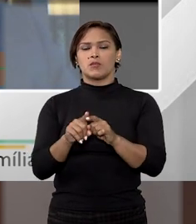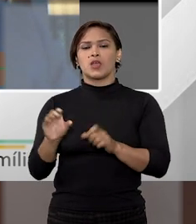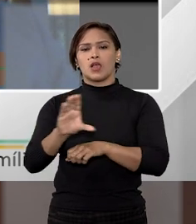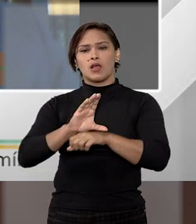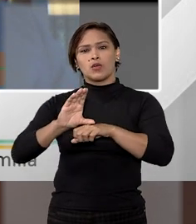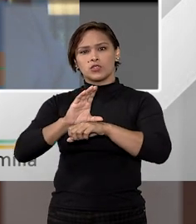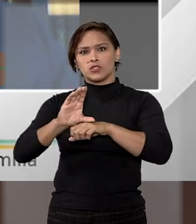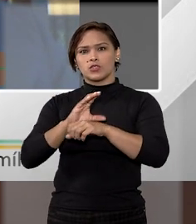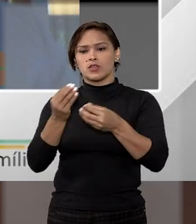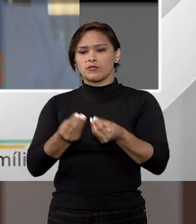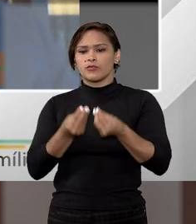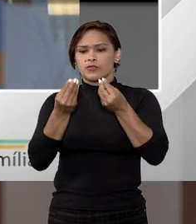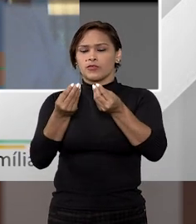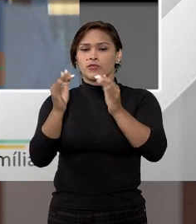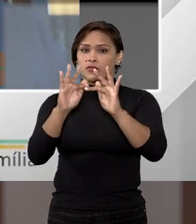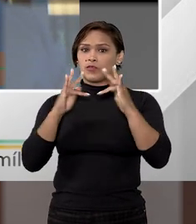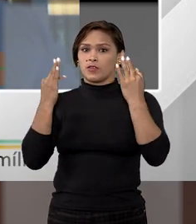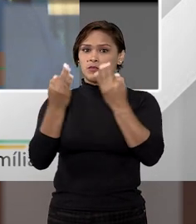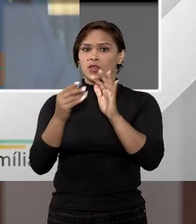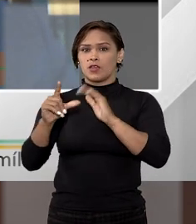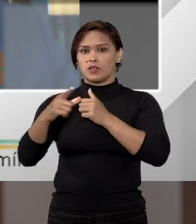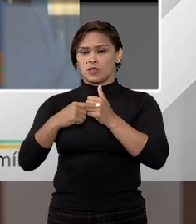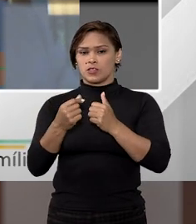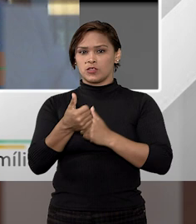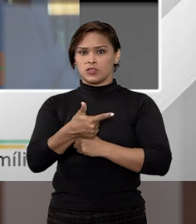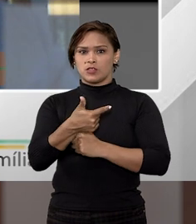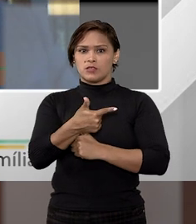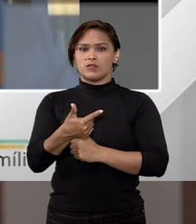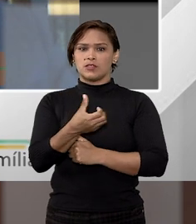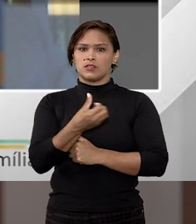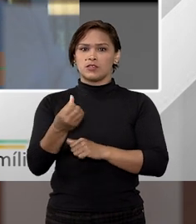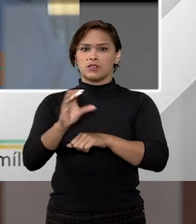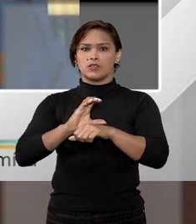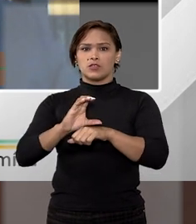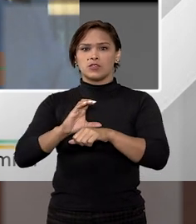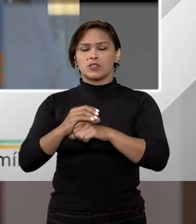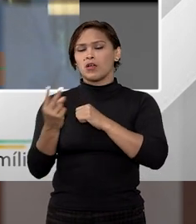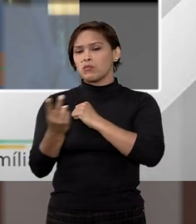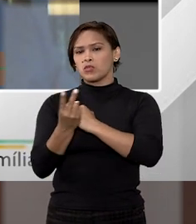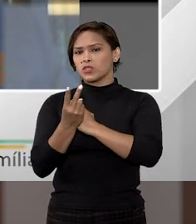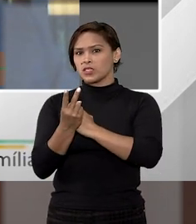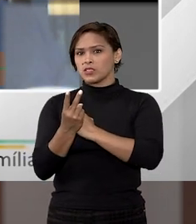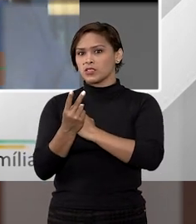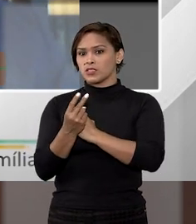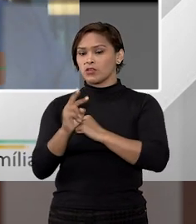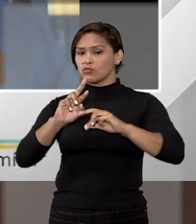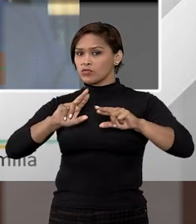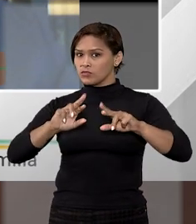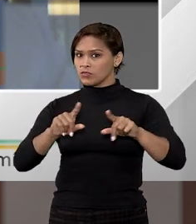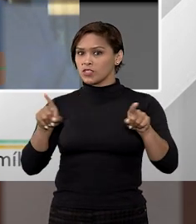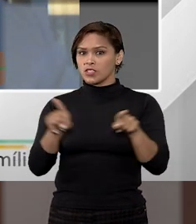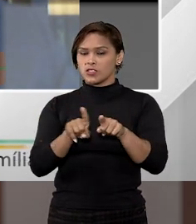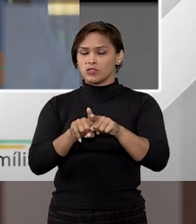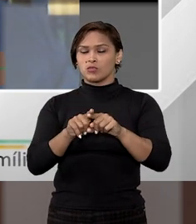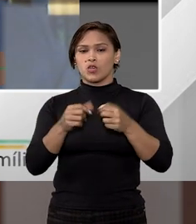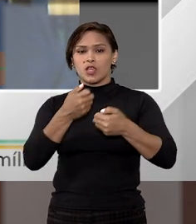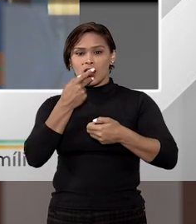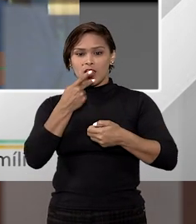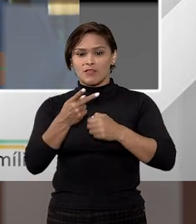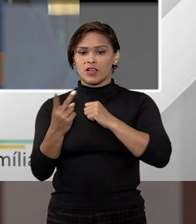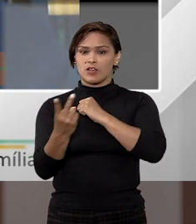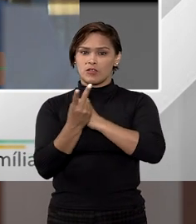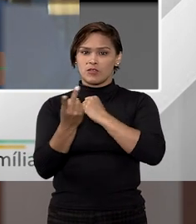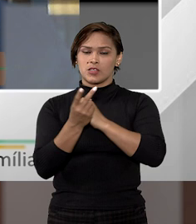constitucional concedida à família, que está no artigo 226 da Constituição. E não é uma proteção qualquer, porque a Constituição Federal fala de